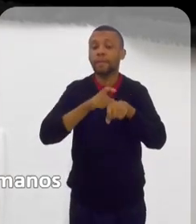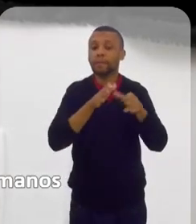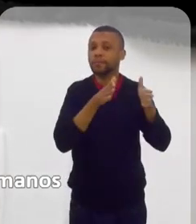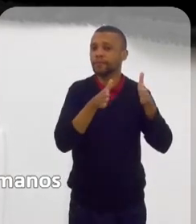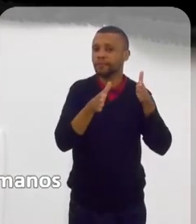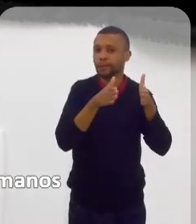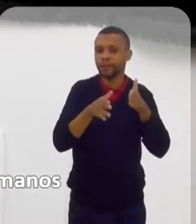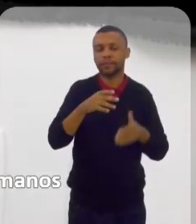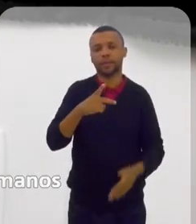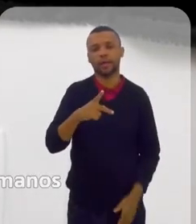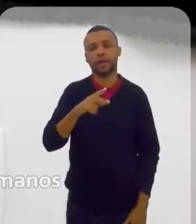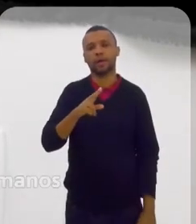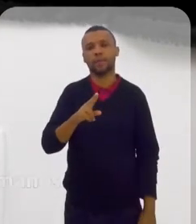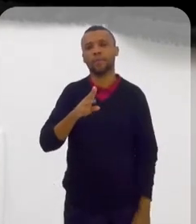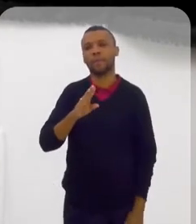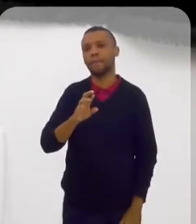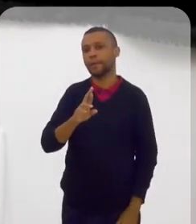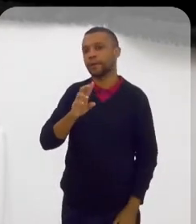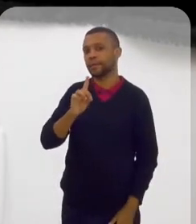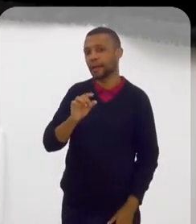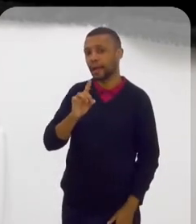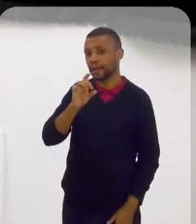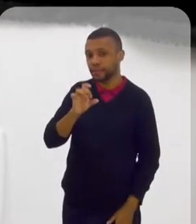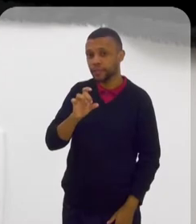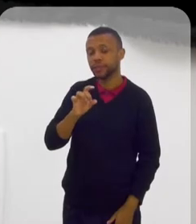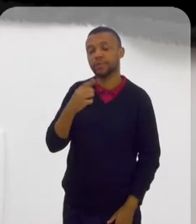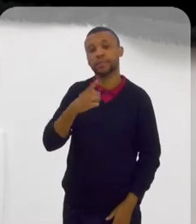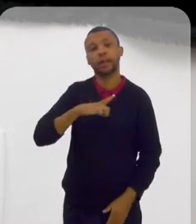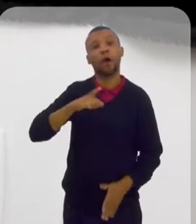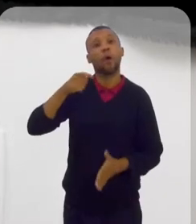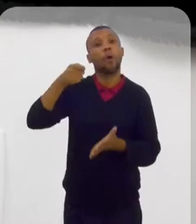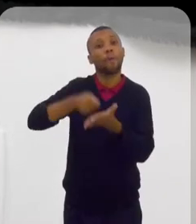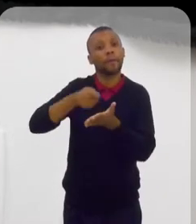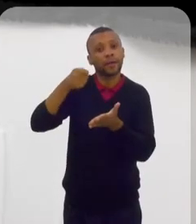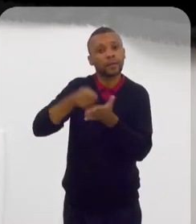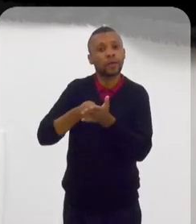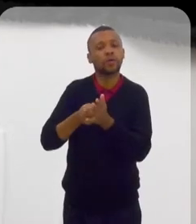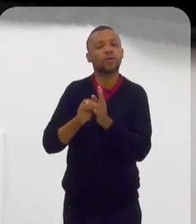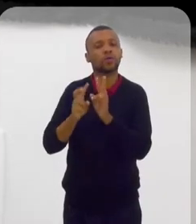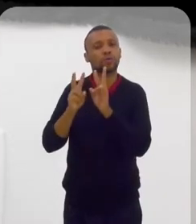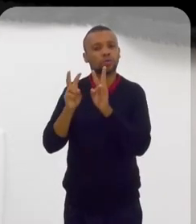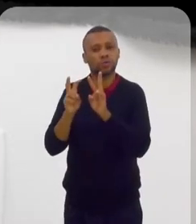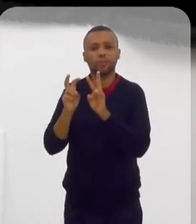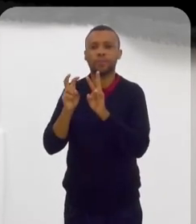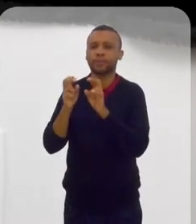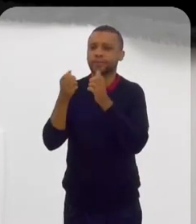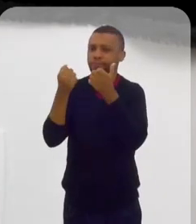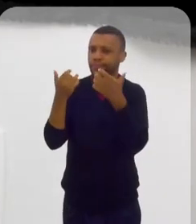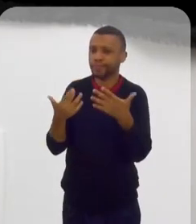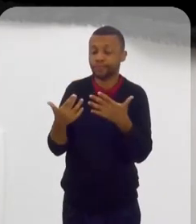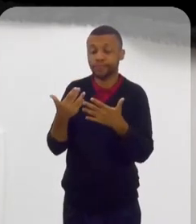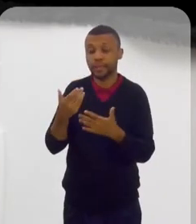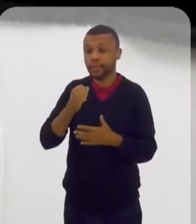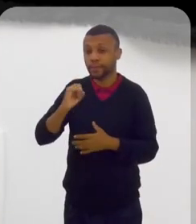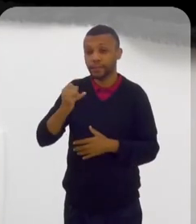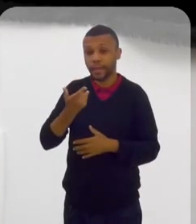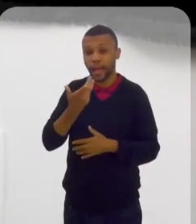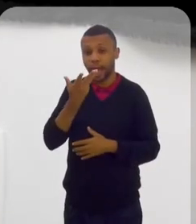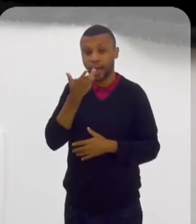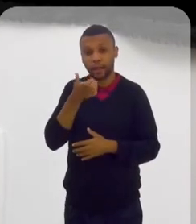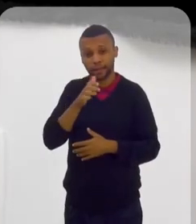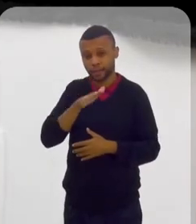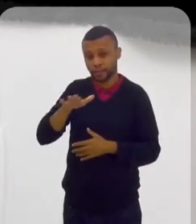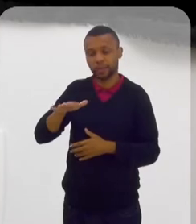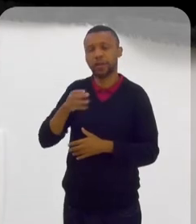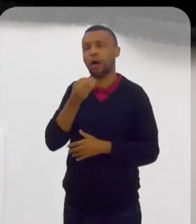A partir do momento que você, de fato, tem as suas obrigações com relação à aquilo seu, de fato, obrigatório. Quando você ainda é criança, né?